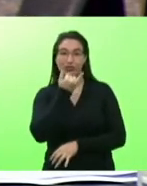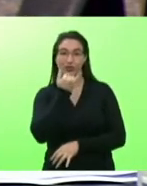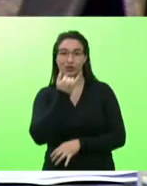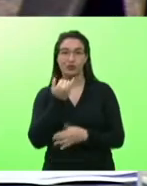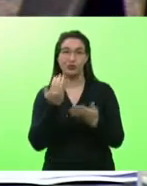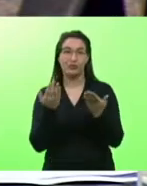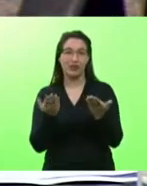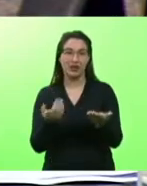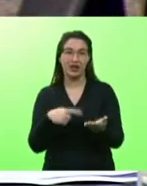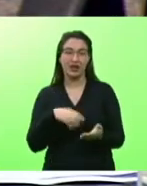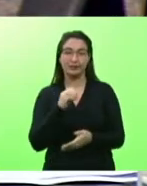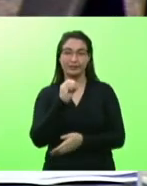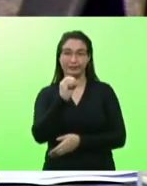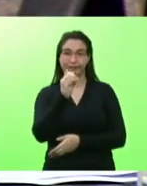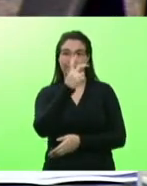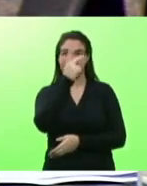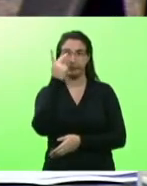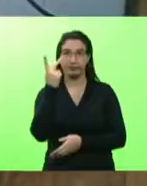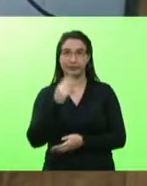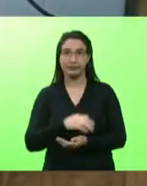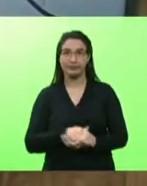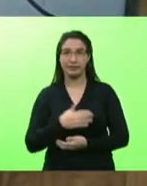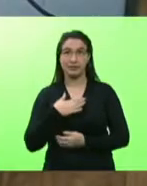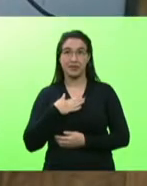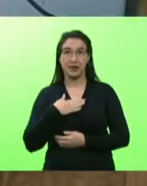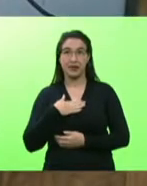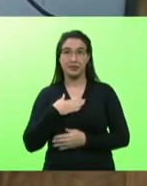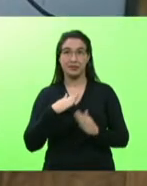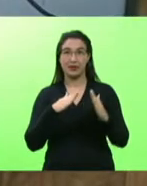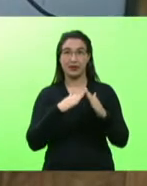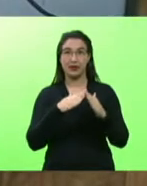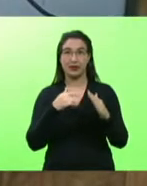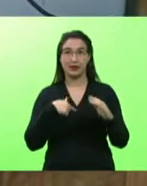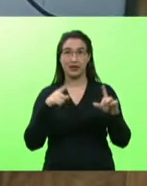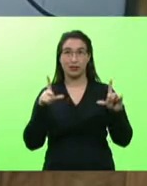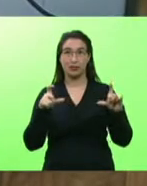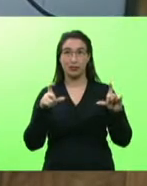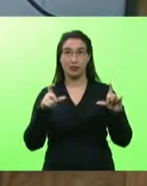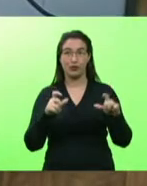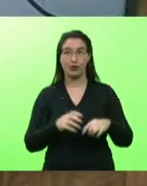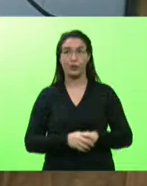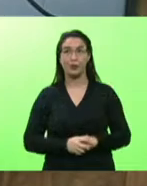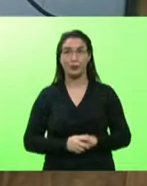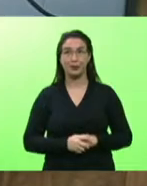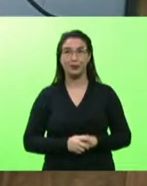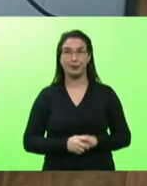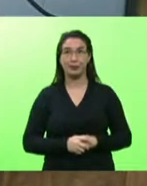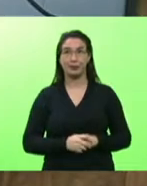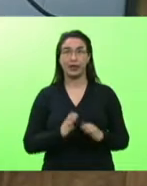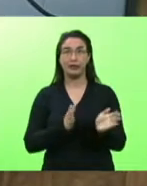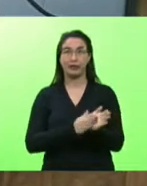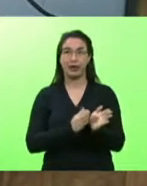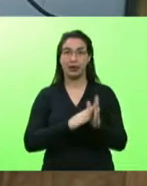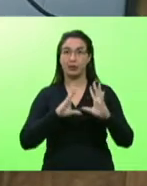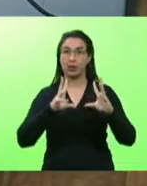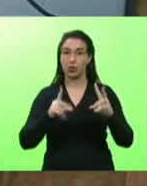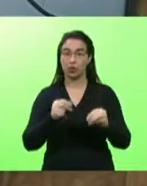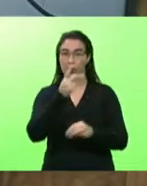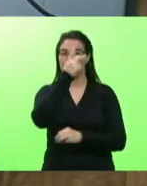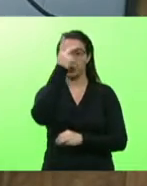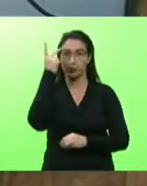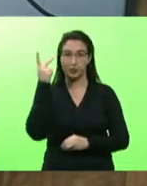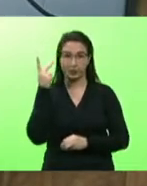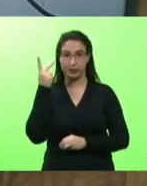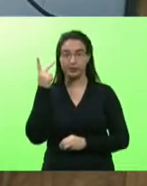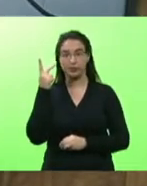de hoje de manhã ali, da minha casa ainda. Foi tirada a fotinha ali. Zerou a fila. Parabéns para todos os envolvidos nesse